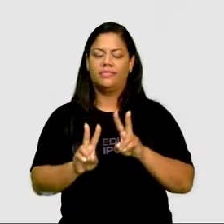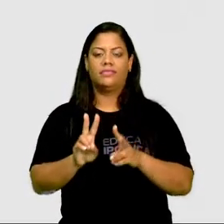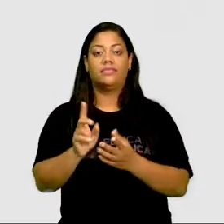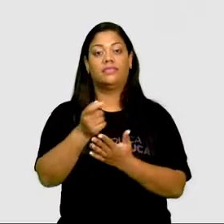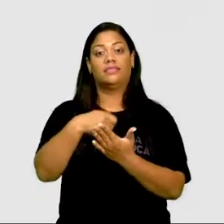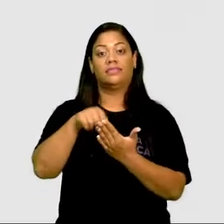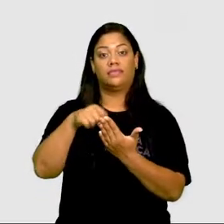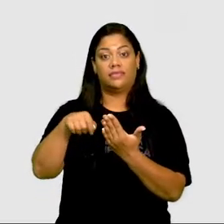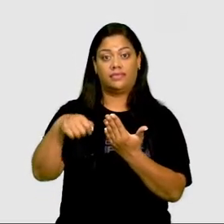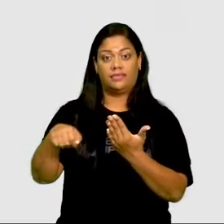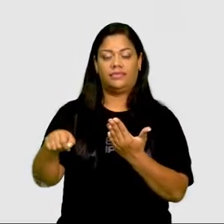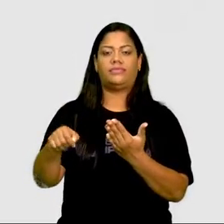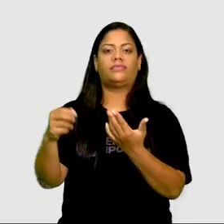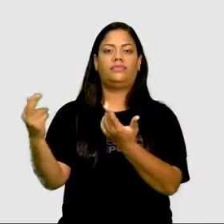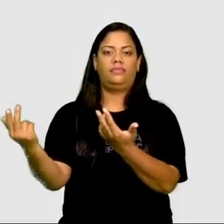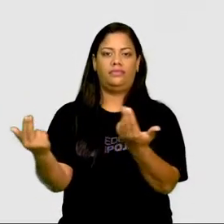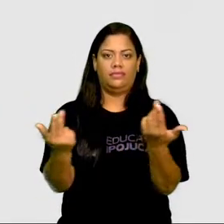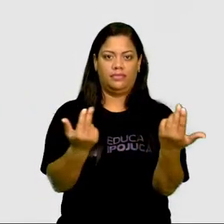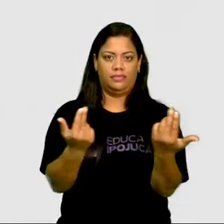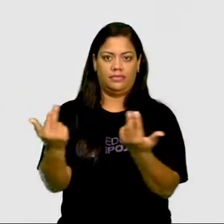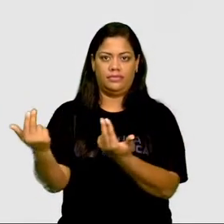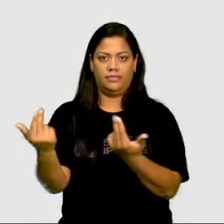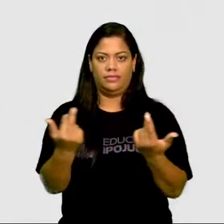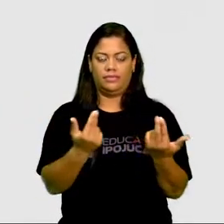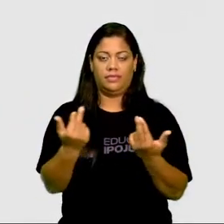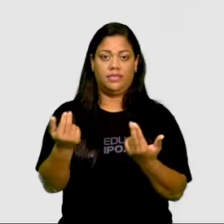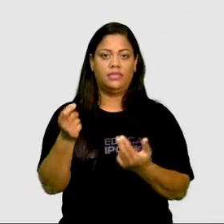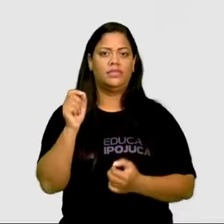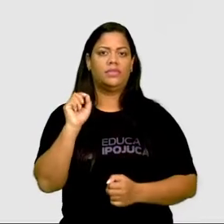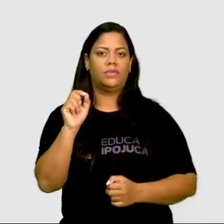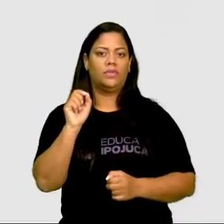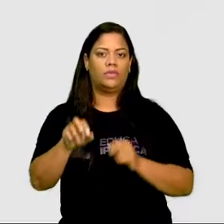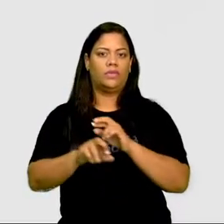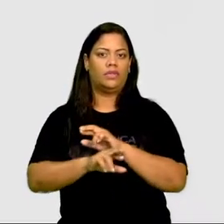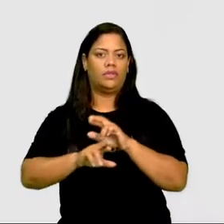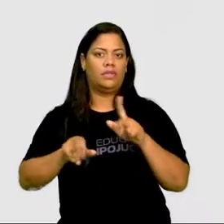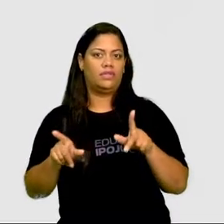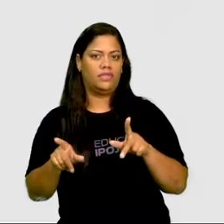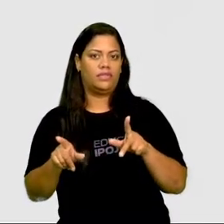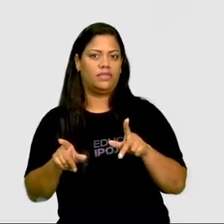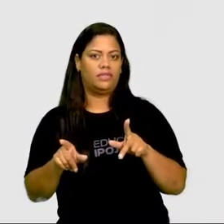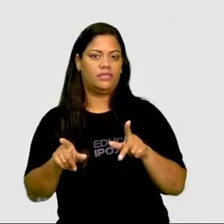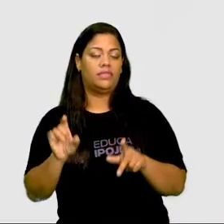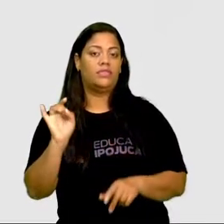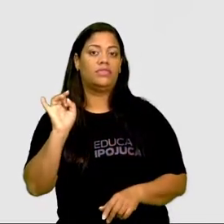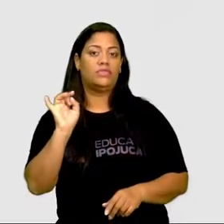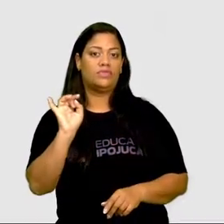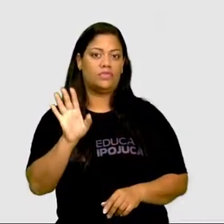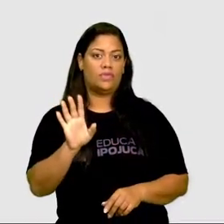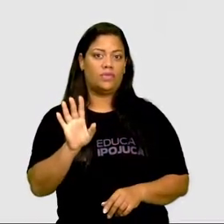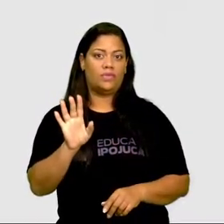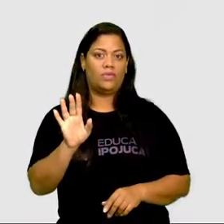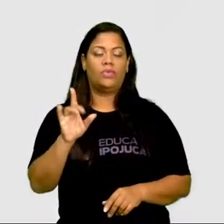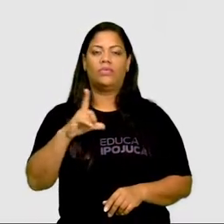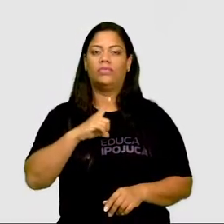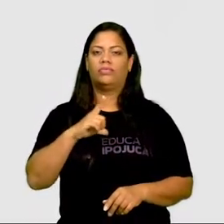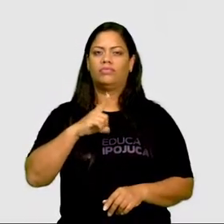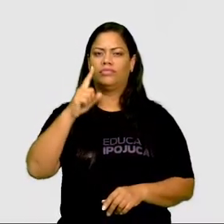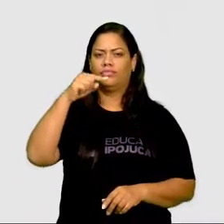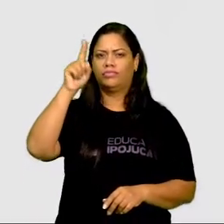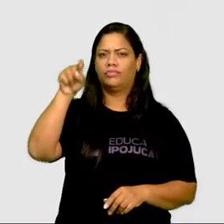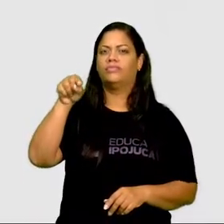escrita é a mesma. O que vai diferenciar é apenas o acento.